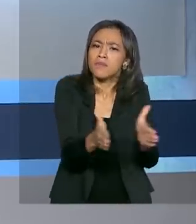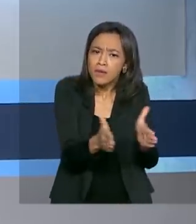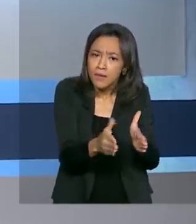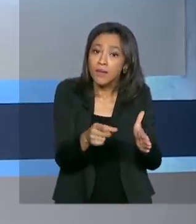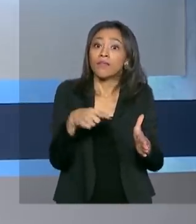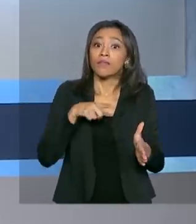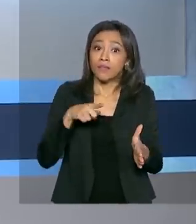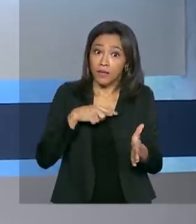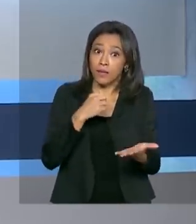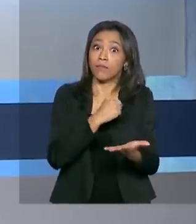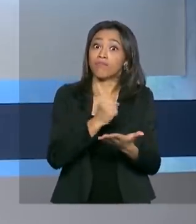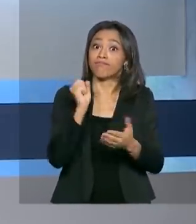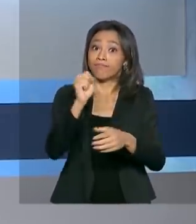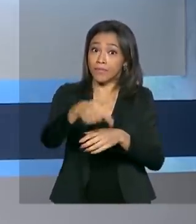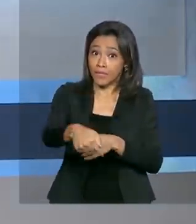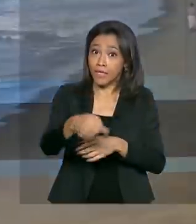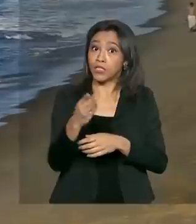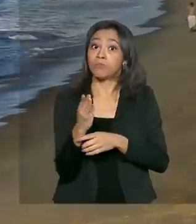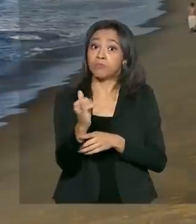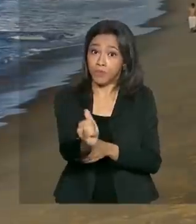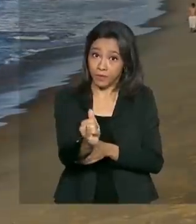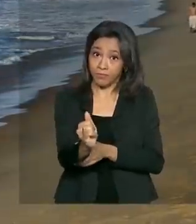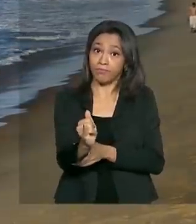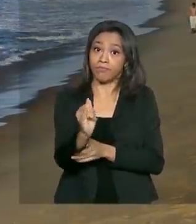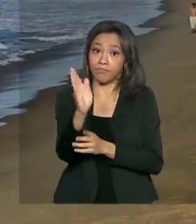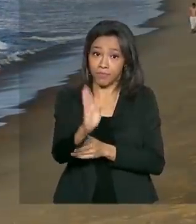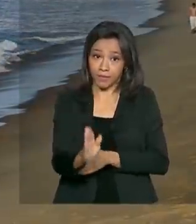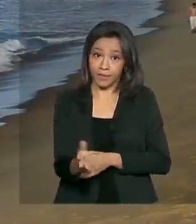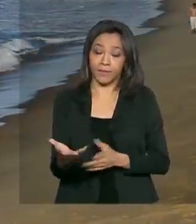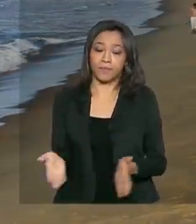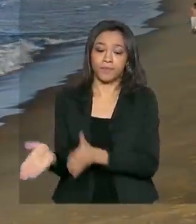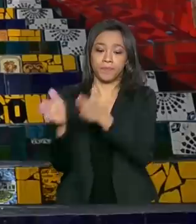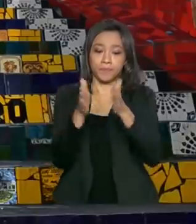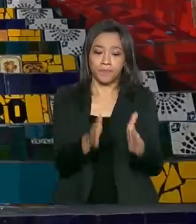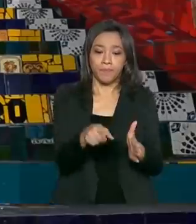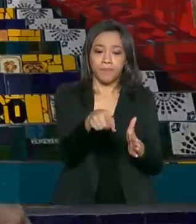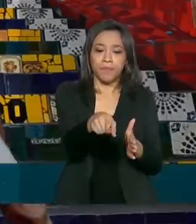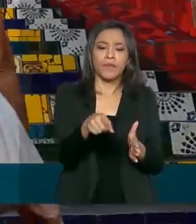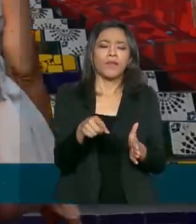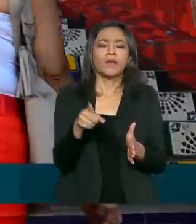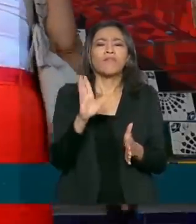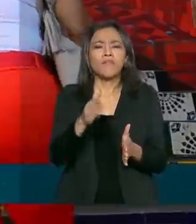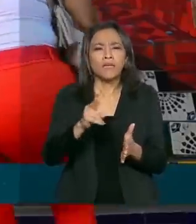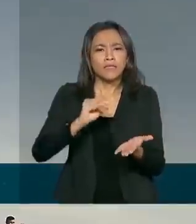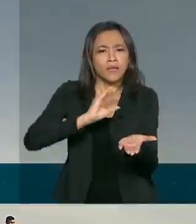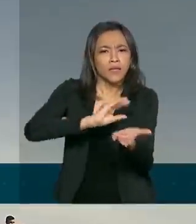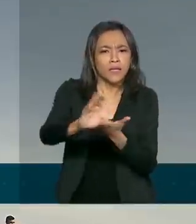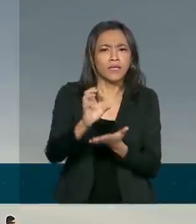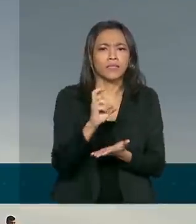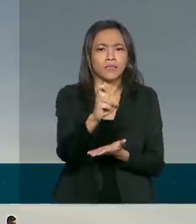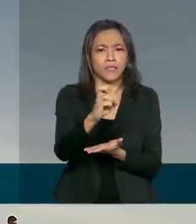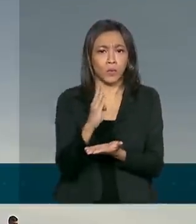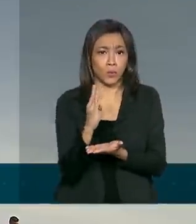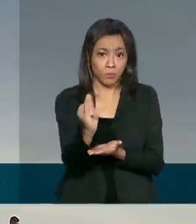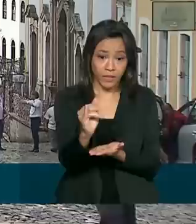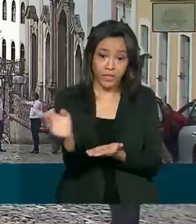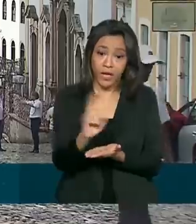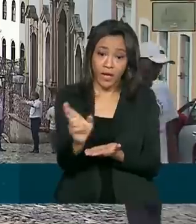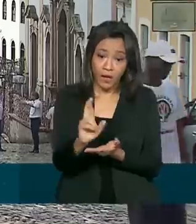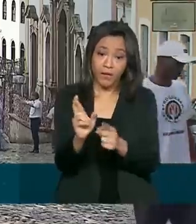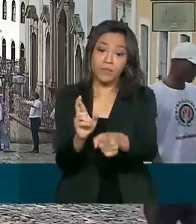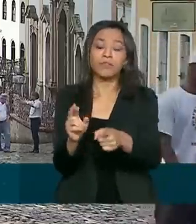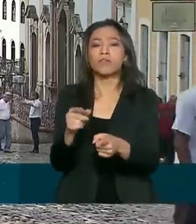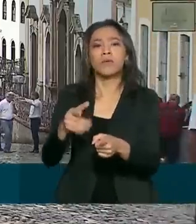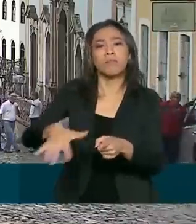7 milhões de brasileiros. Serão liberados 5 bilhões de reais em crédito extraordinário para o Fundo